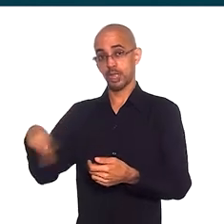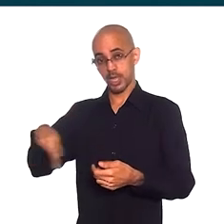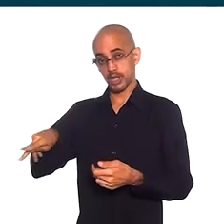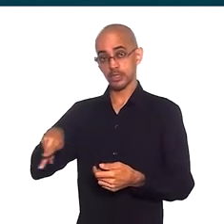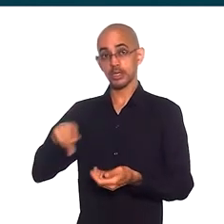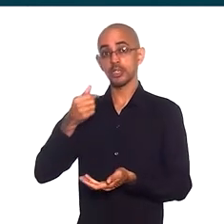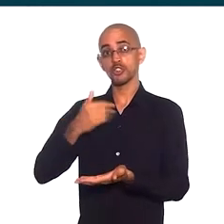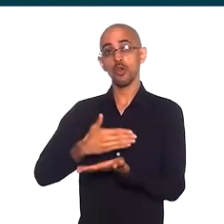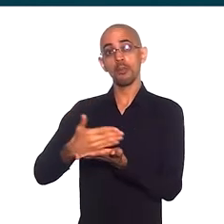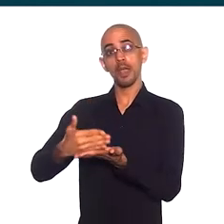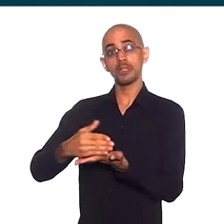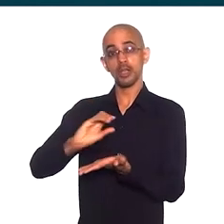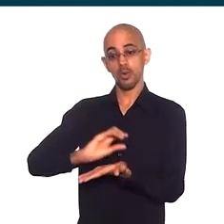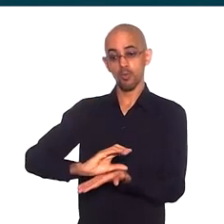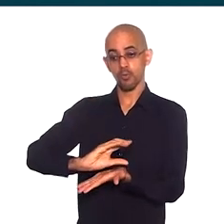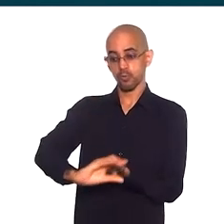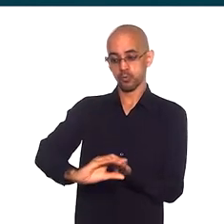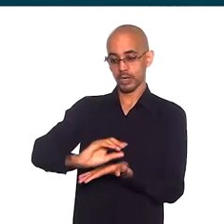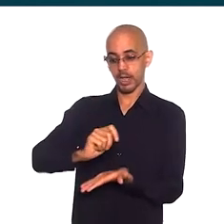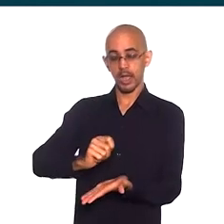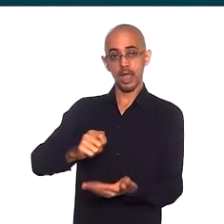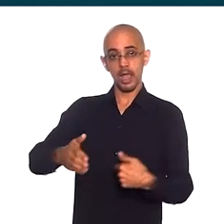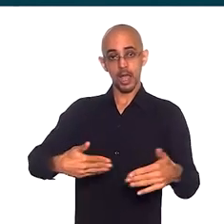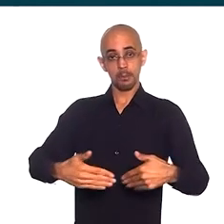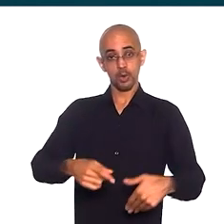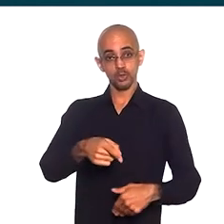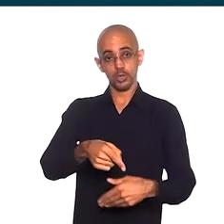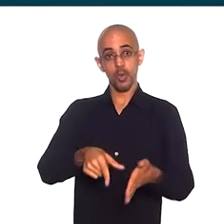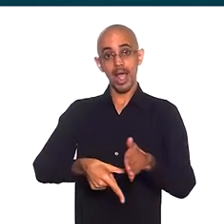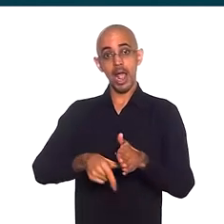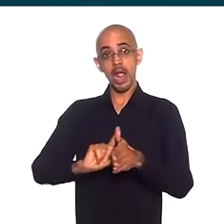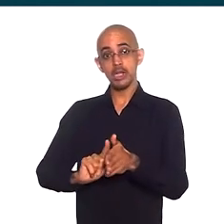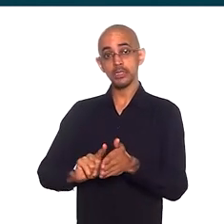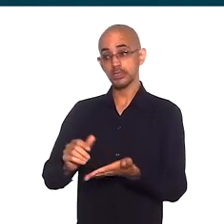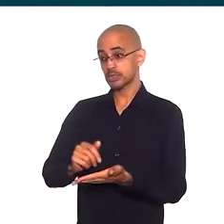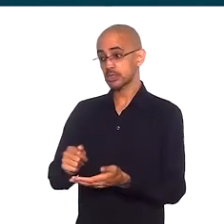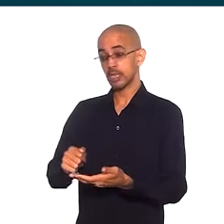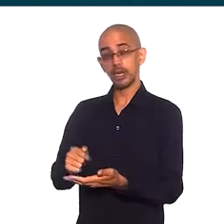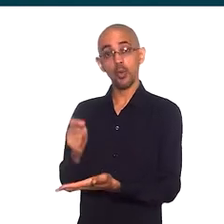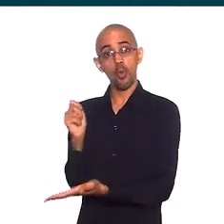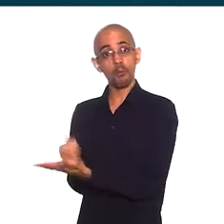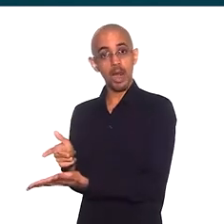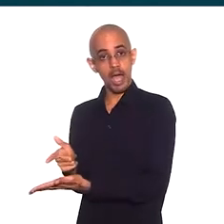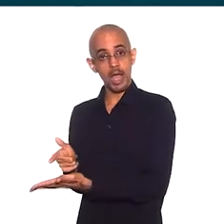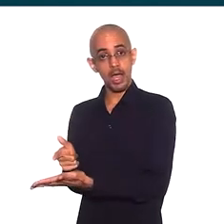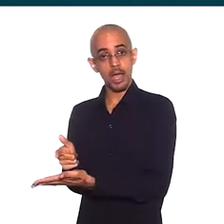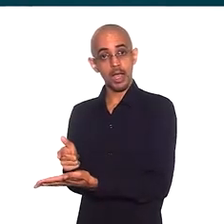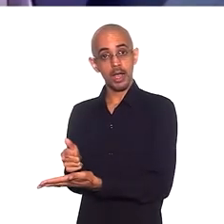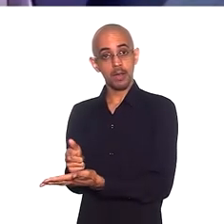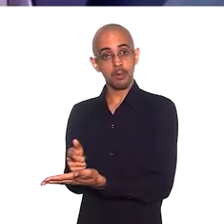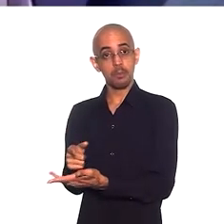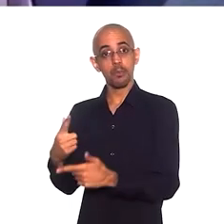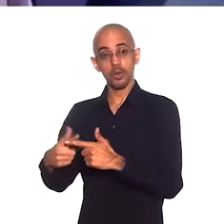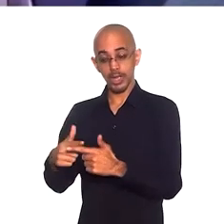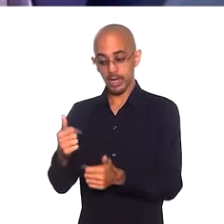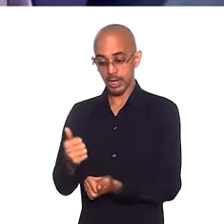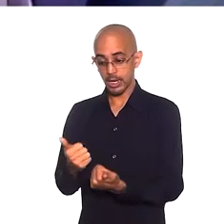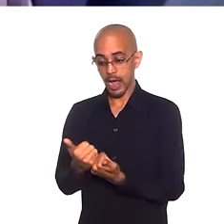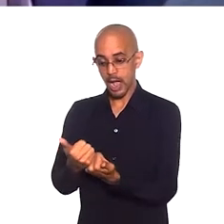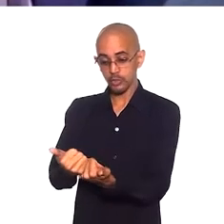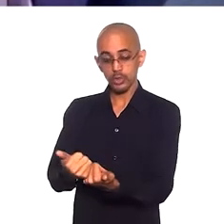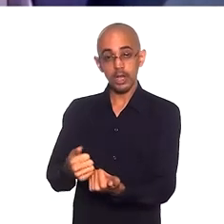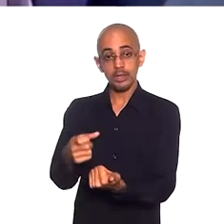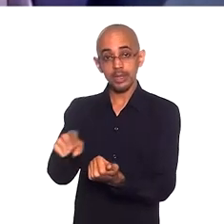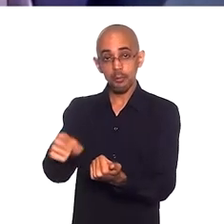financiar a produção da pequena agricultura antes dela chegar na sua mesa, na sua casa. E aí, quando a pessoa